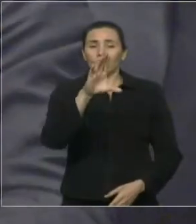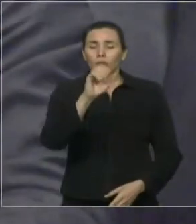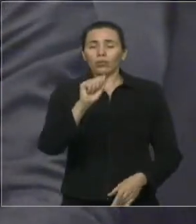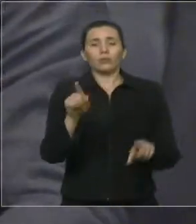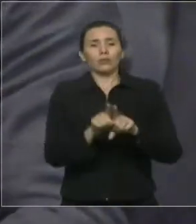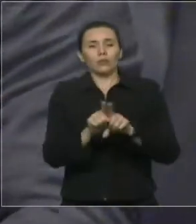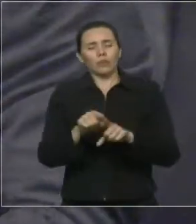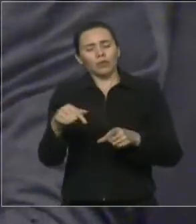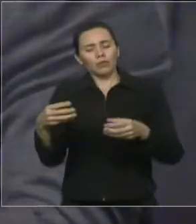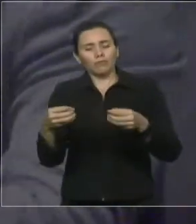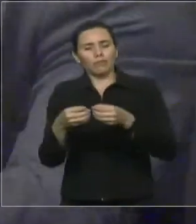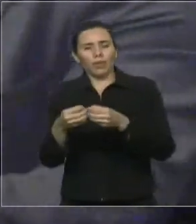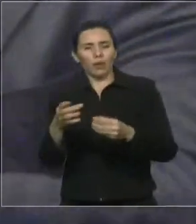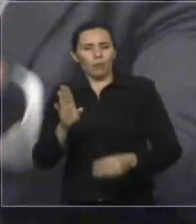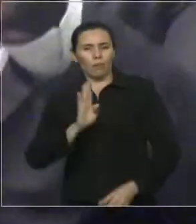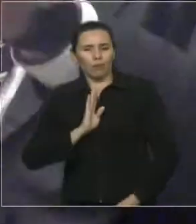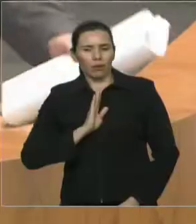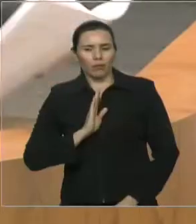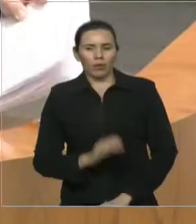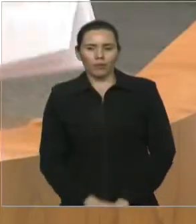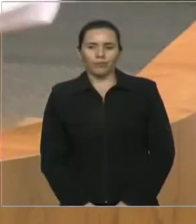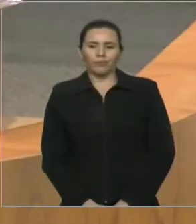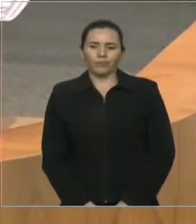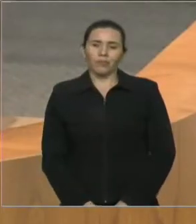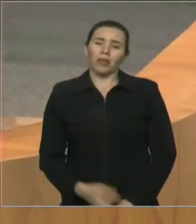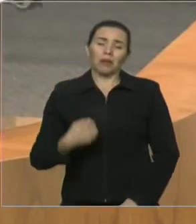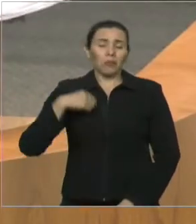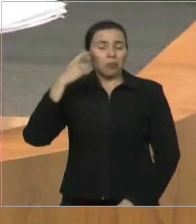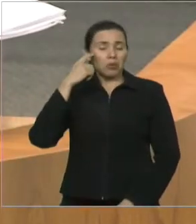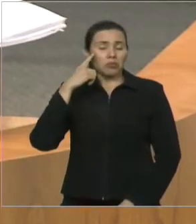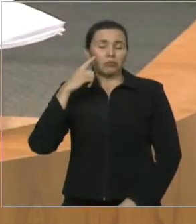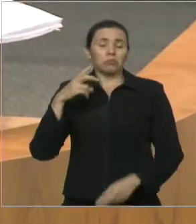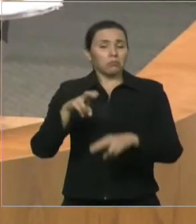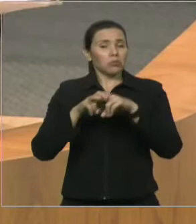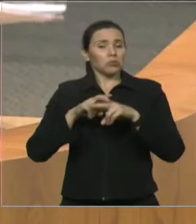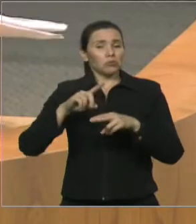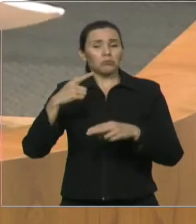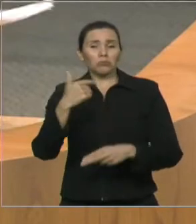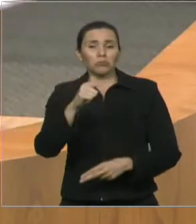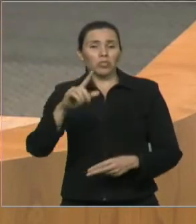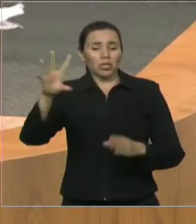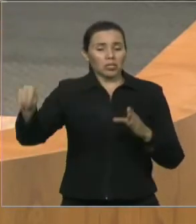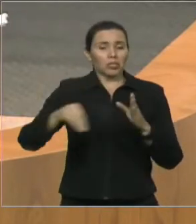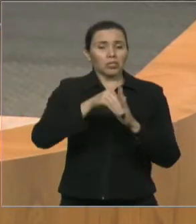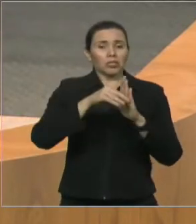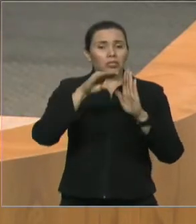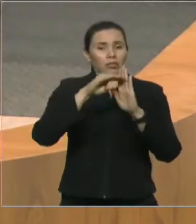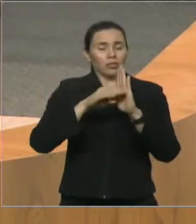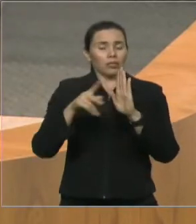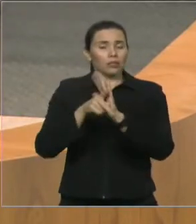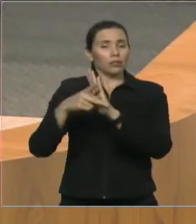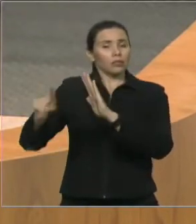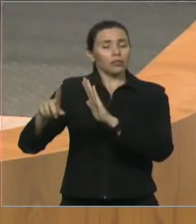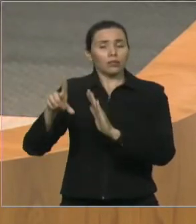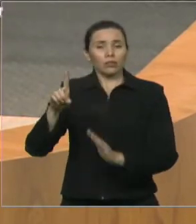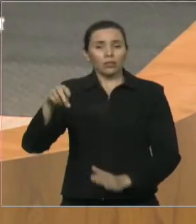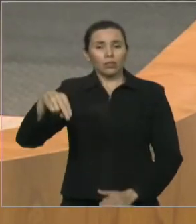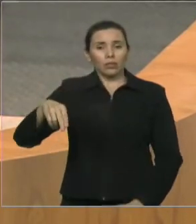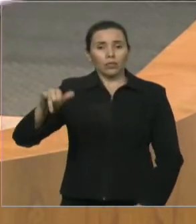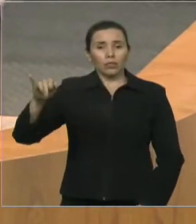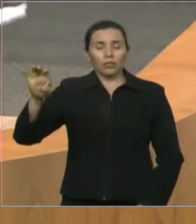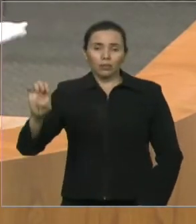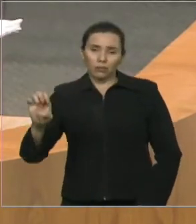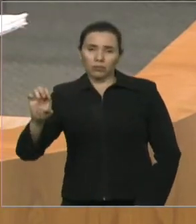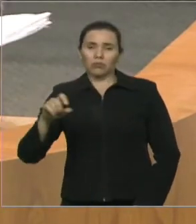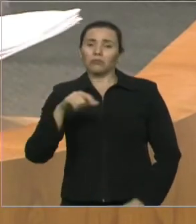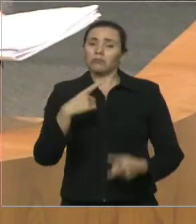Bacabal. Talvez por ter sido emergencial que não consta na planilha que o DENIT me mandou. Mas eu quero dizer para você que eu me associo também com o deputado